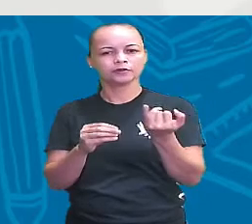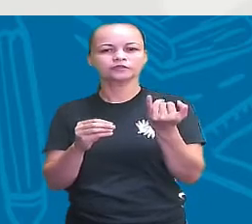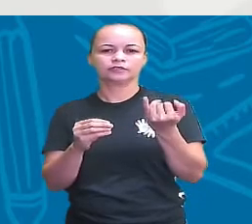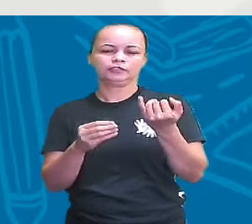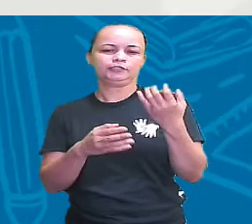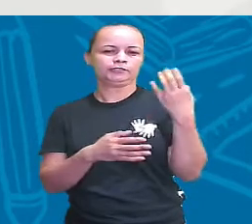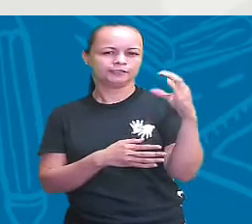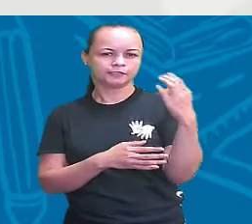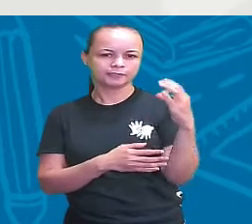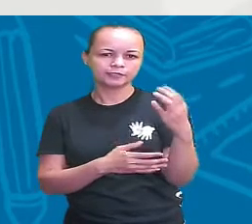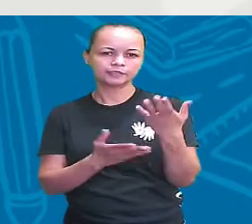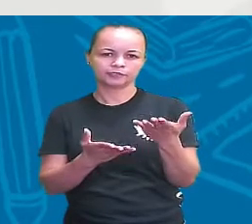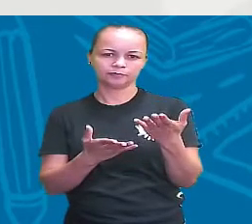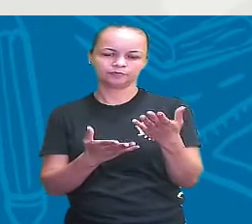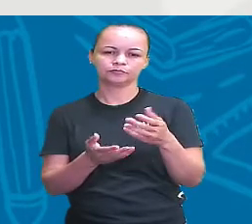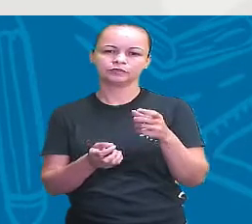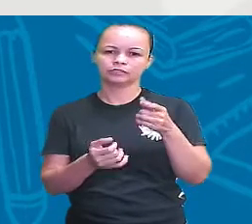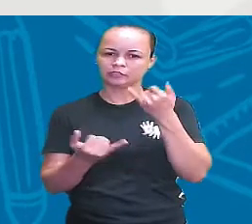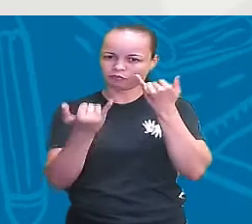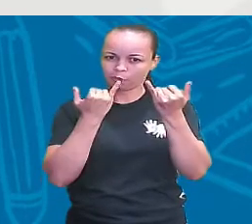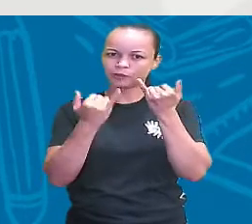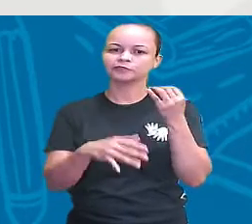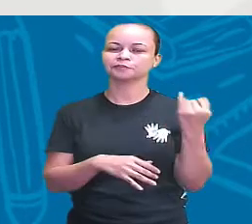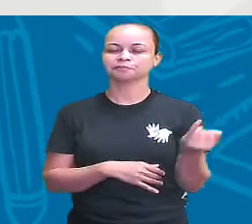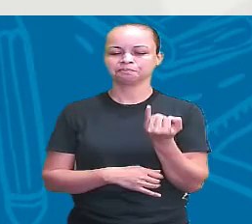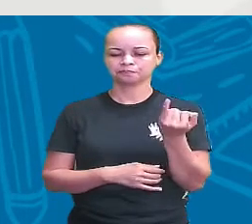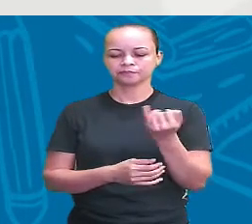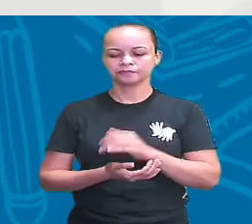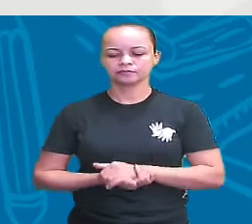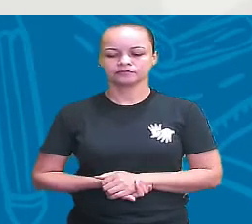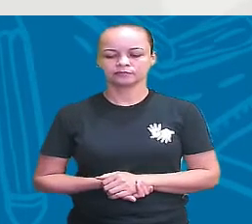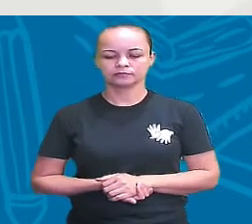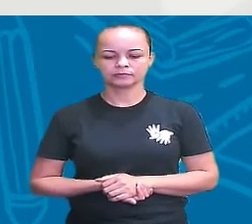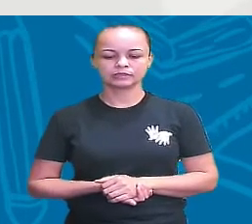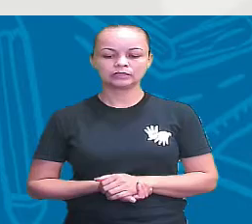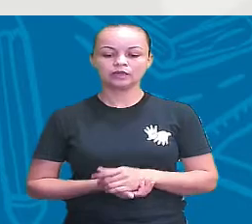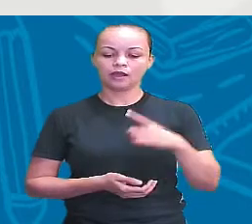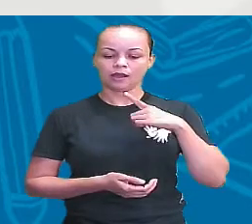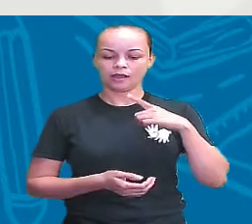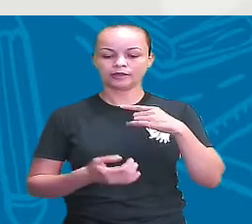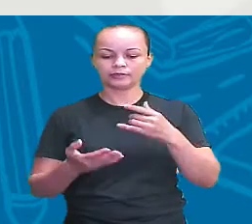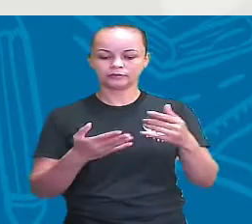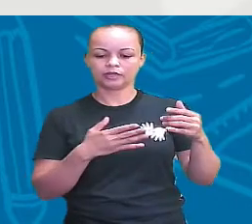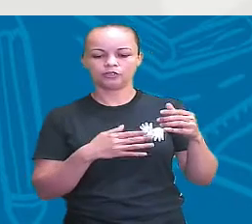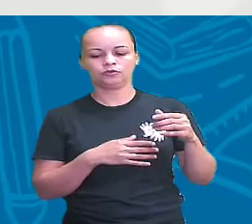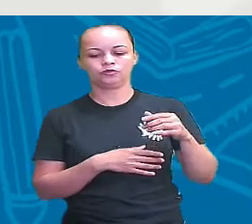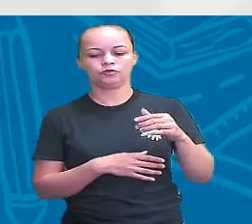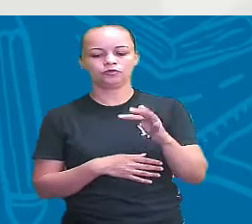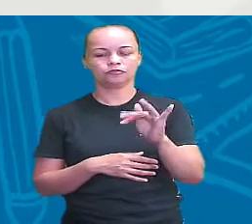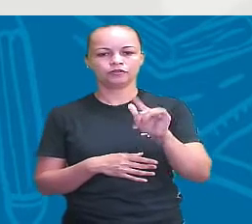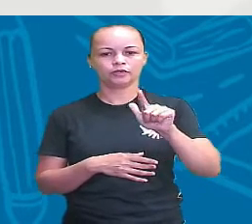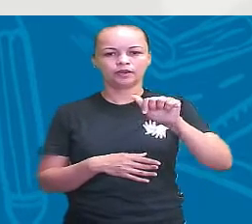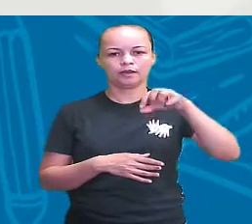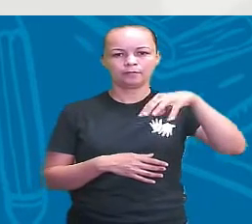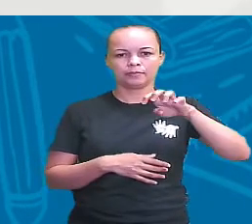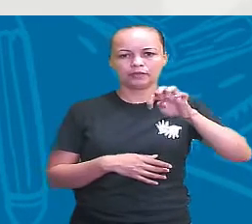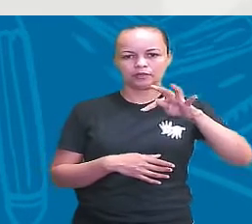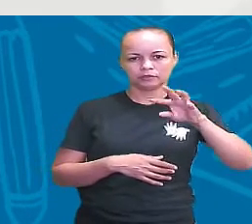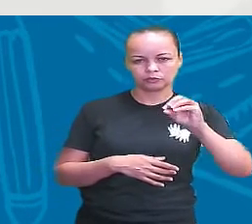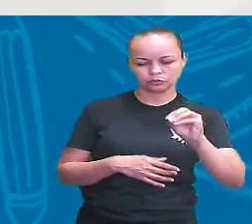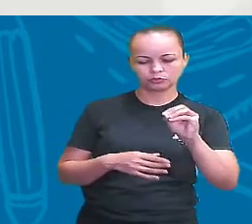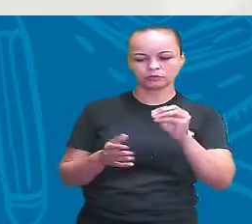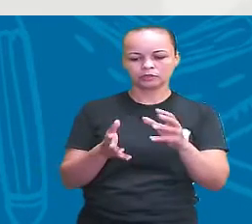ciência. Se liga nessa informação, e aí a gente vai ter o filamento axial, que justamente tem esse flagelo, que